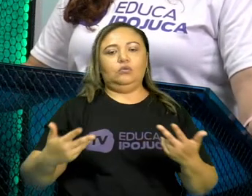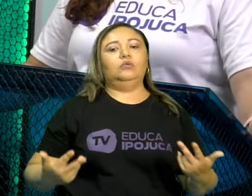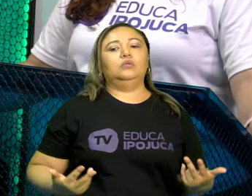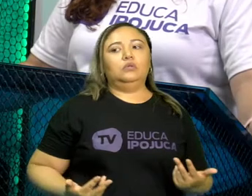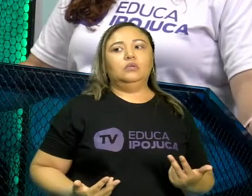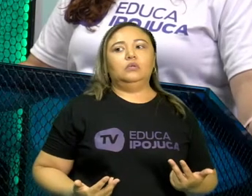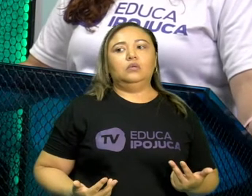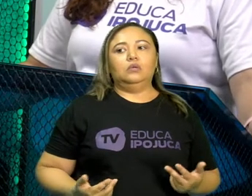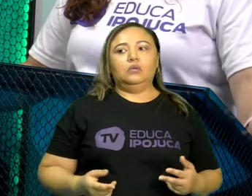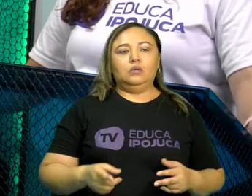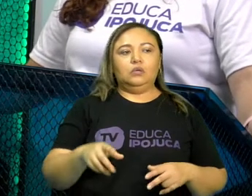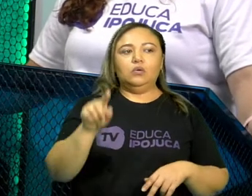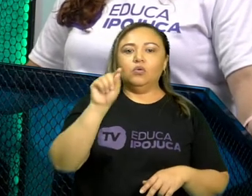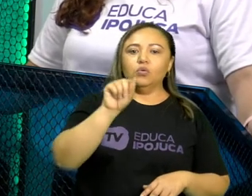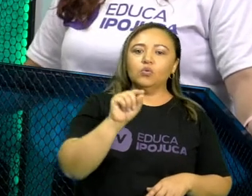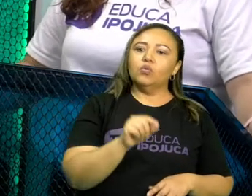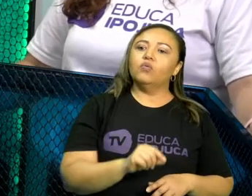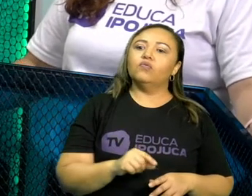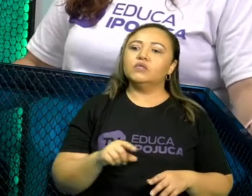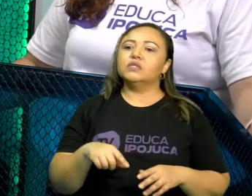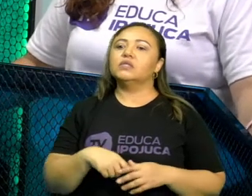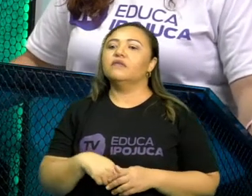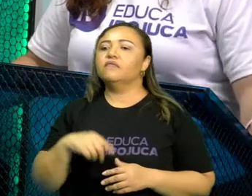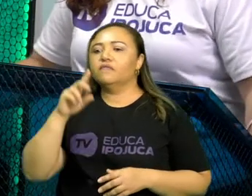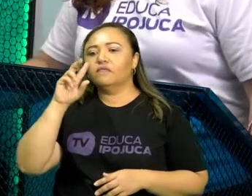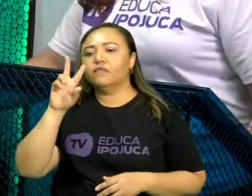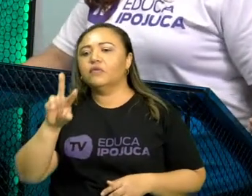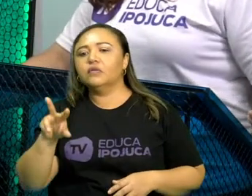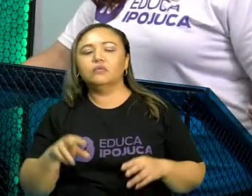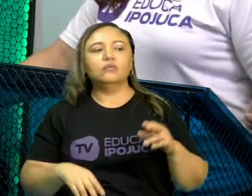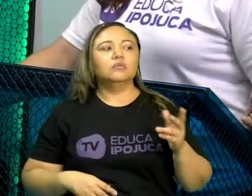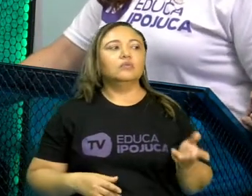está relatando, ou defendendo, ou criticando.